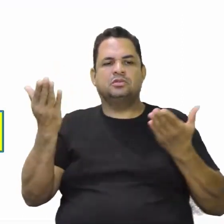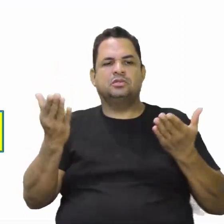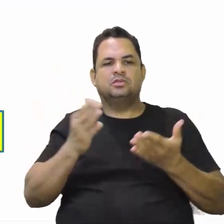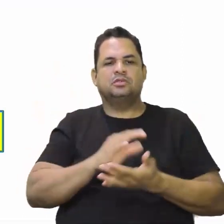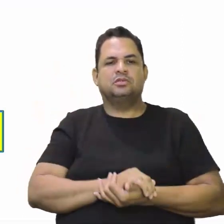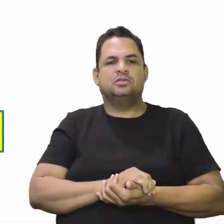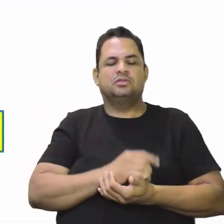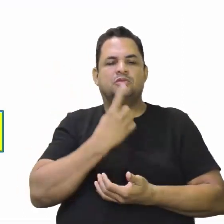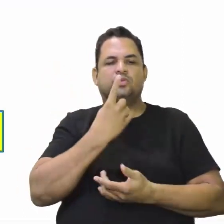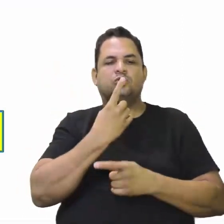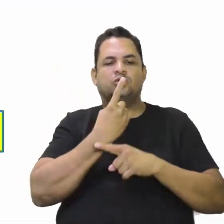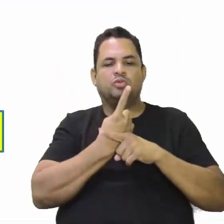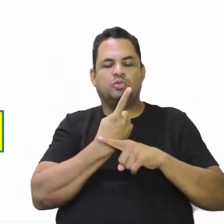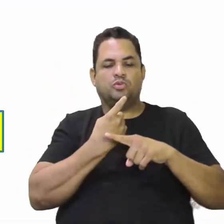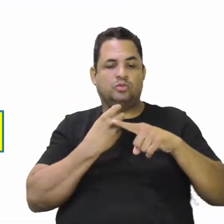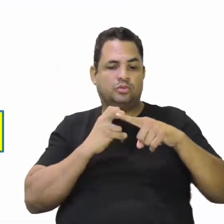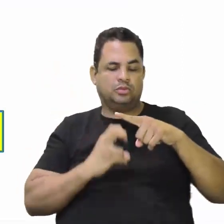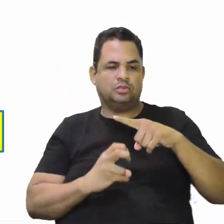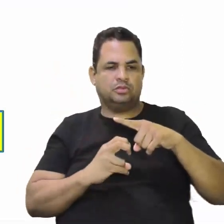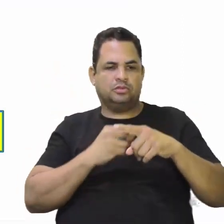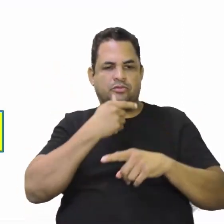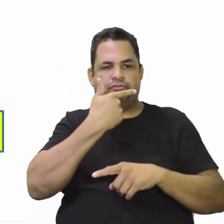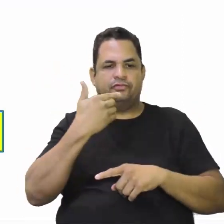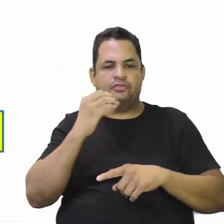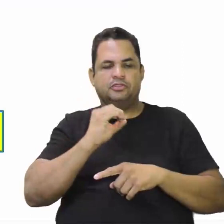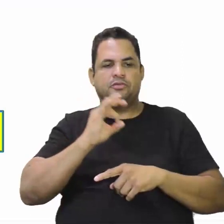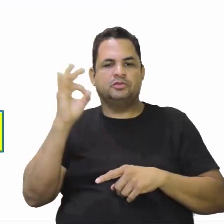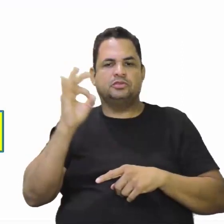um quinto. Era 20%.